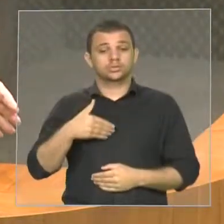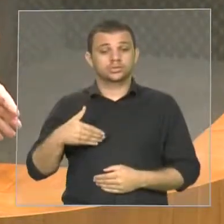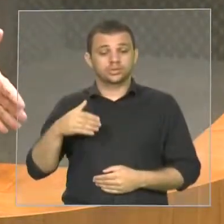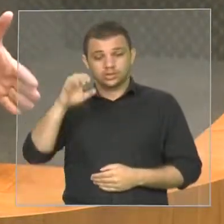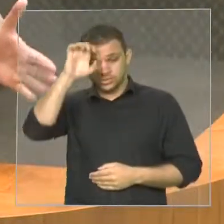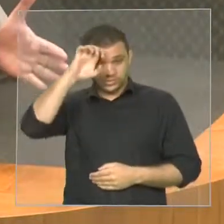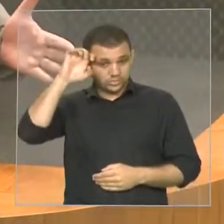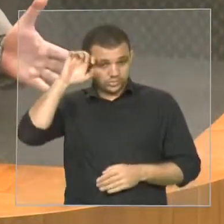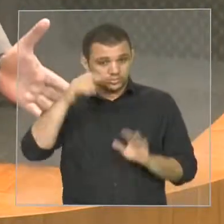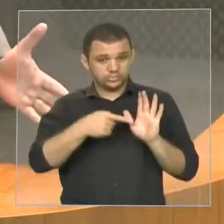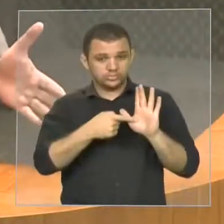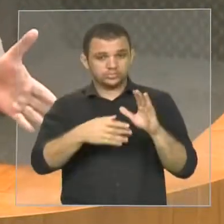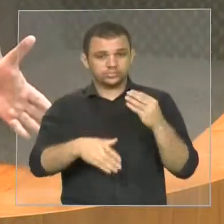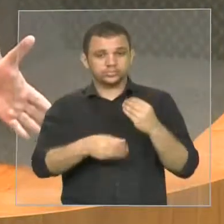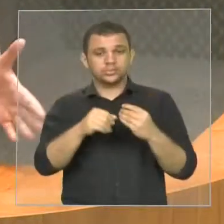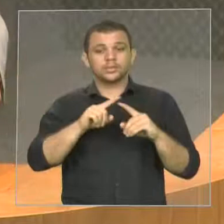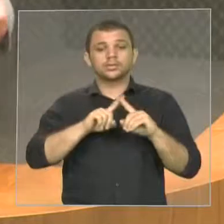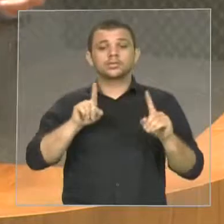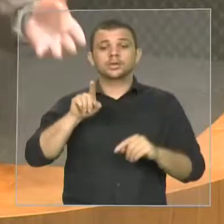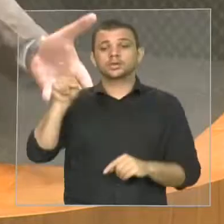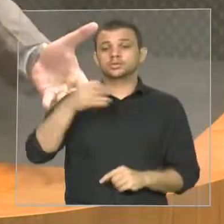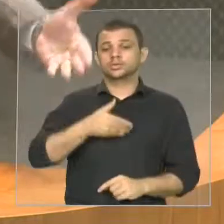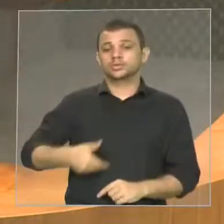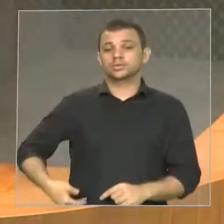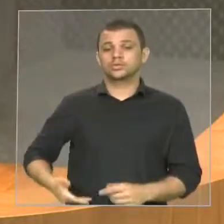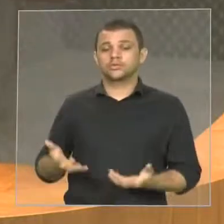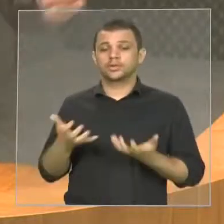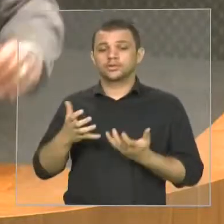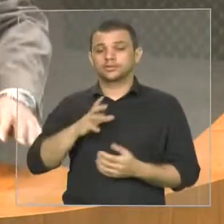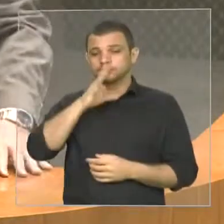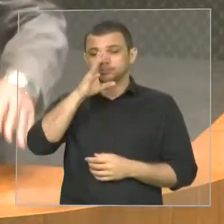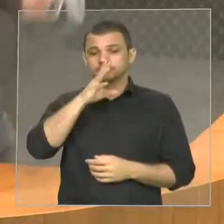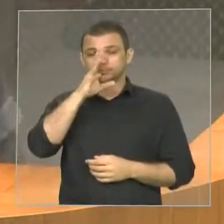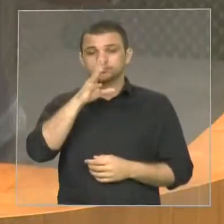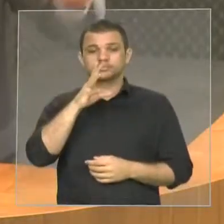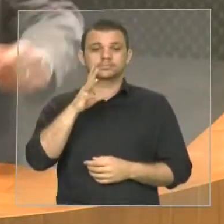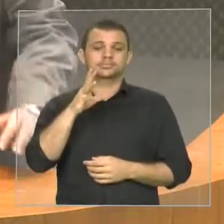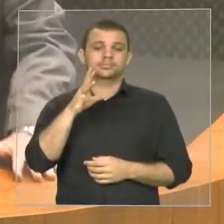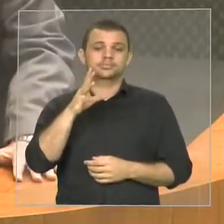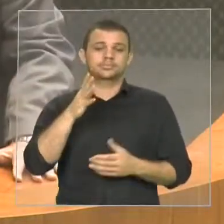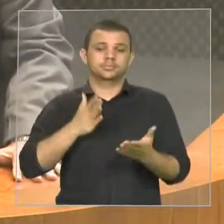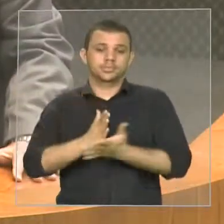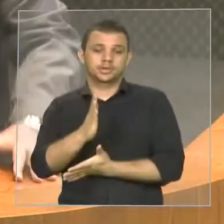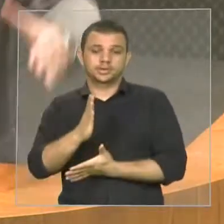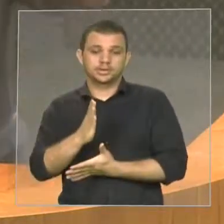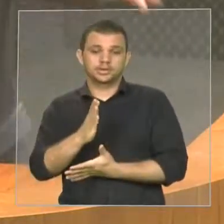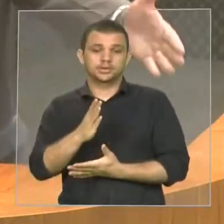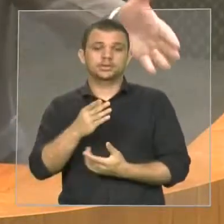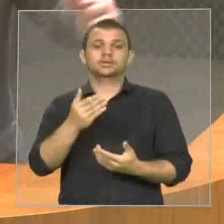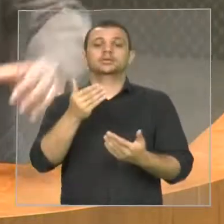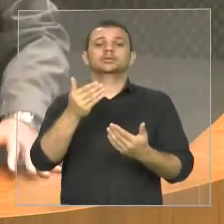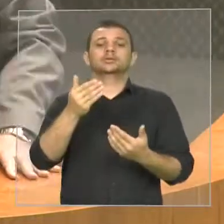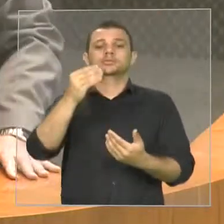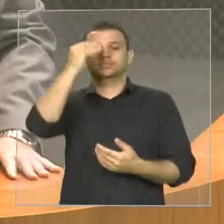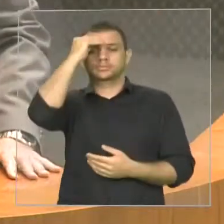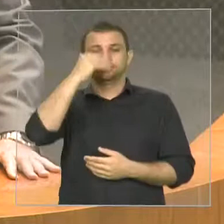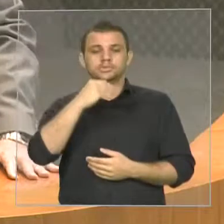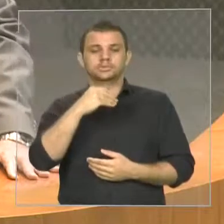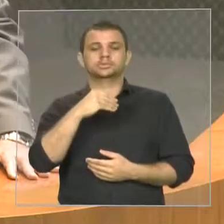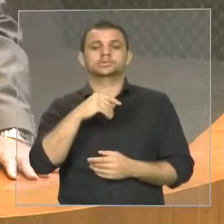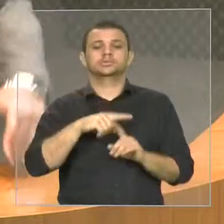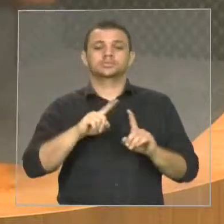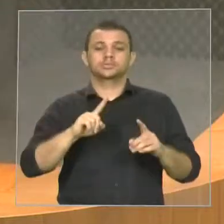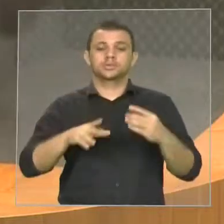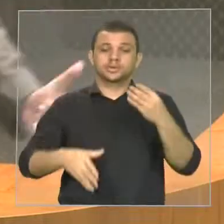de maneira imediata, retrocedeu e apresentou uma emenda no mesmo sentido, colocando essas